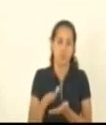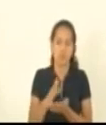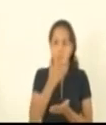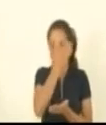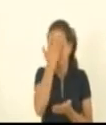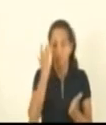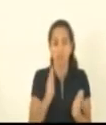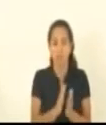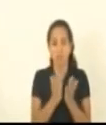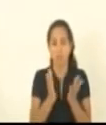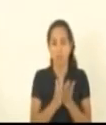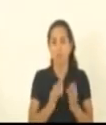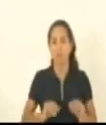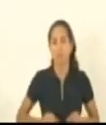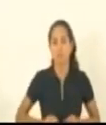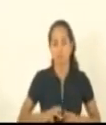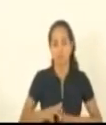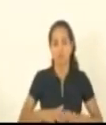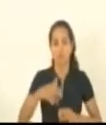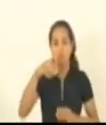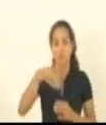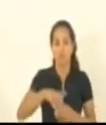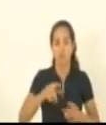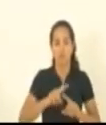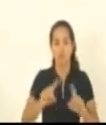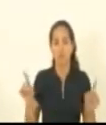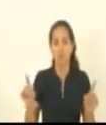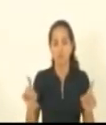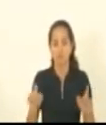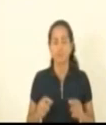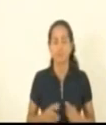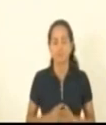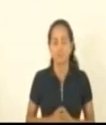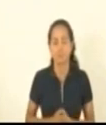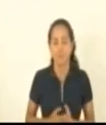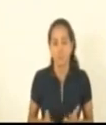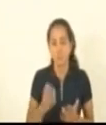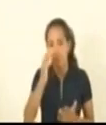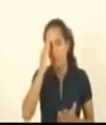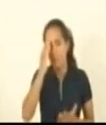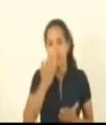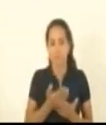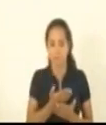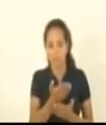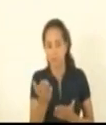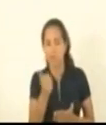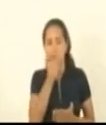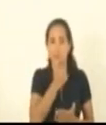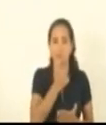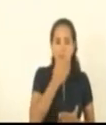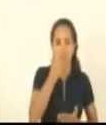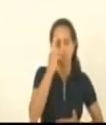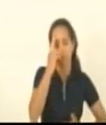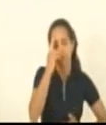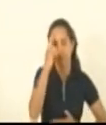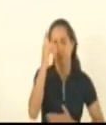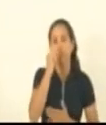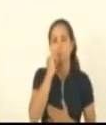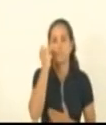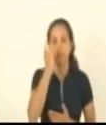favorecidas por isso nosso voto não e realmente assim eu creio que todos os senhores e senhores deputados para uma próxima